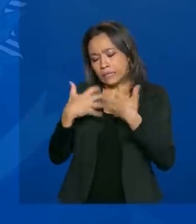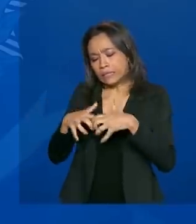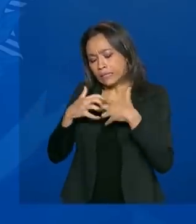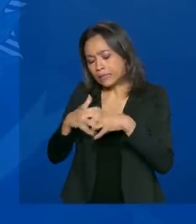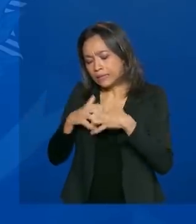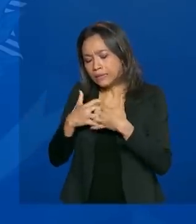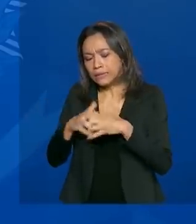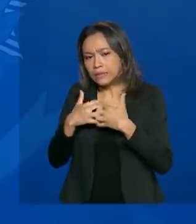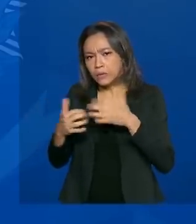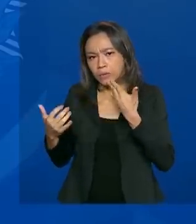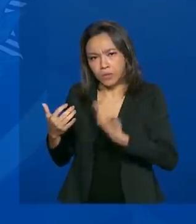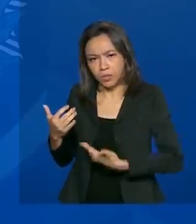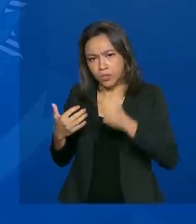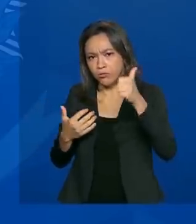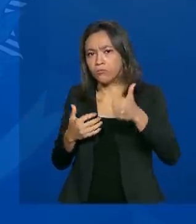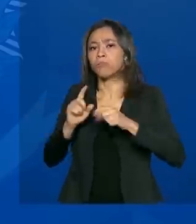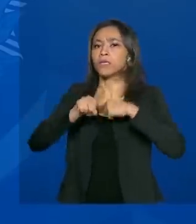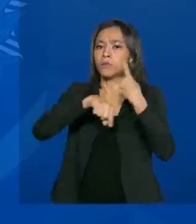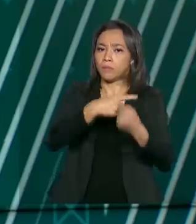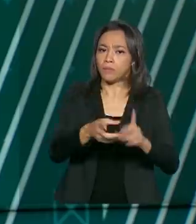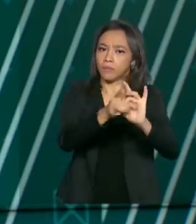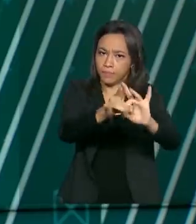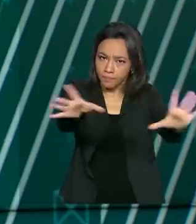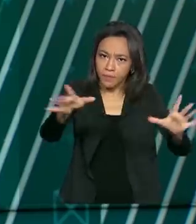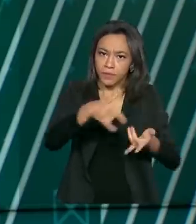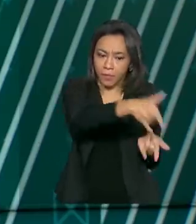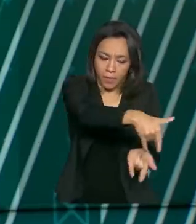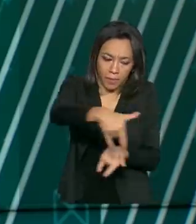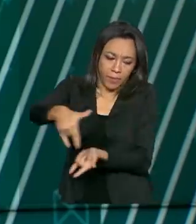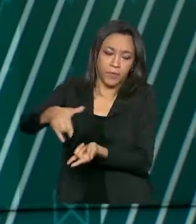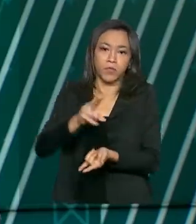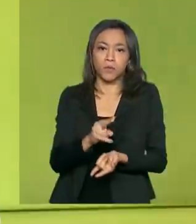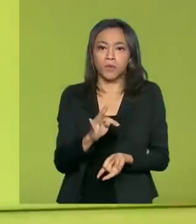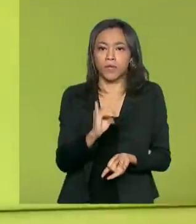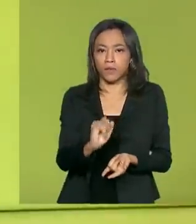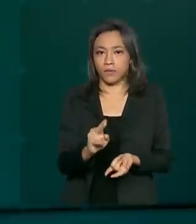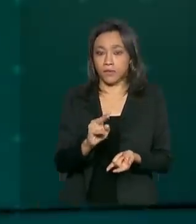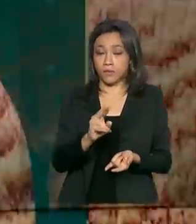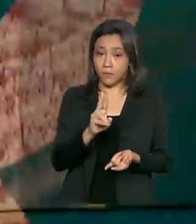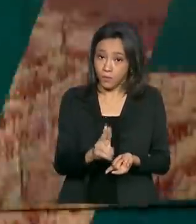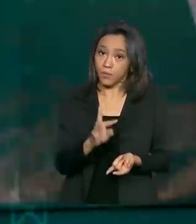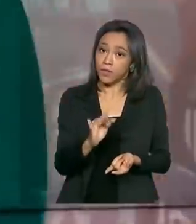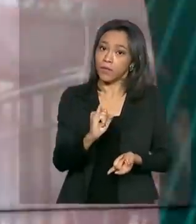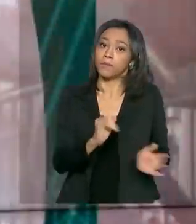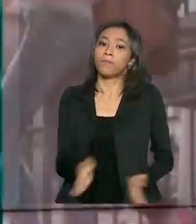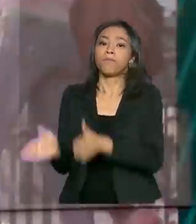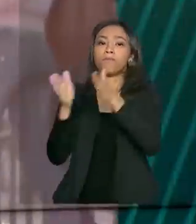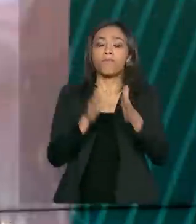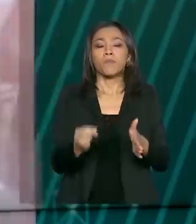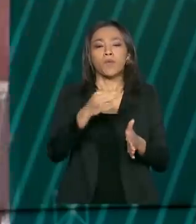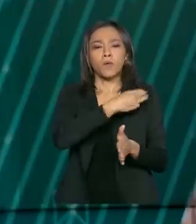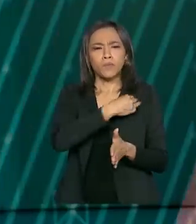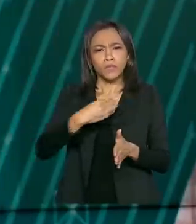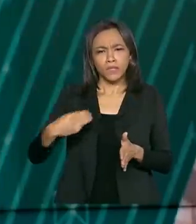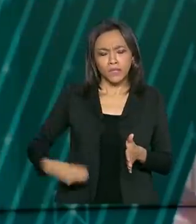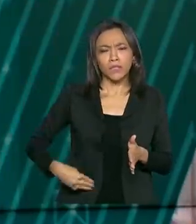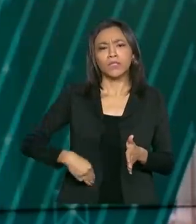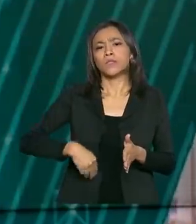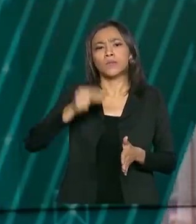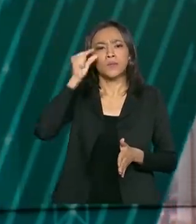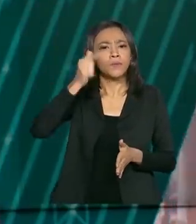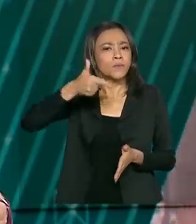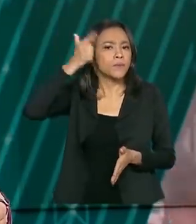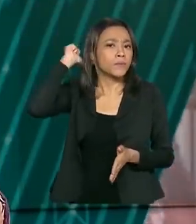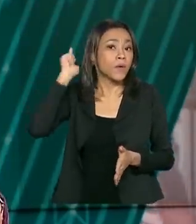os processos e habilitando esses leitos. O ministro da Economia, Paulo Guedes, conversou com executivos de um dos